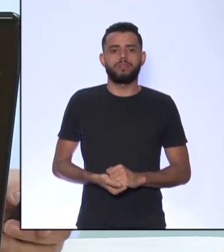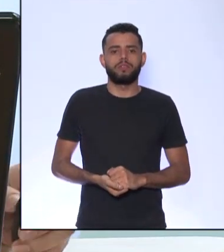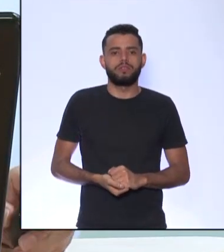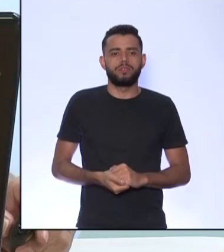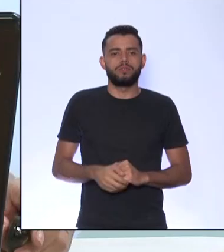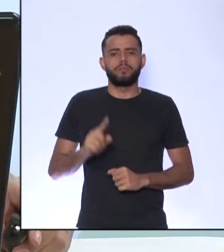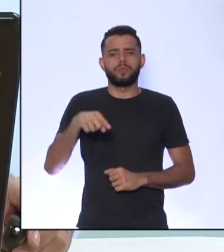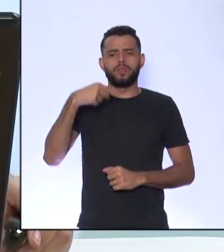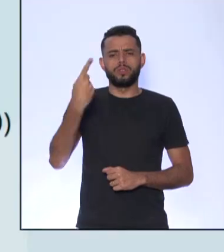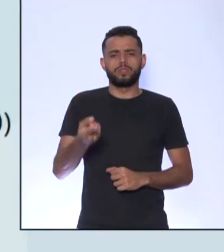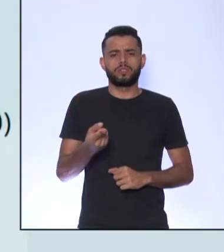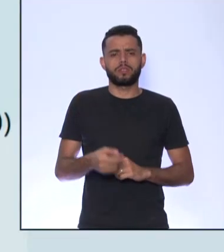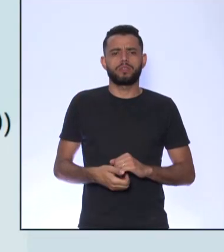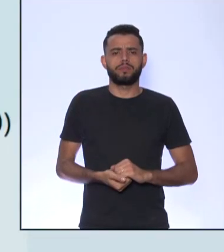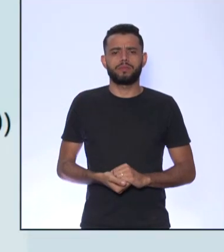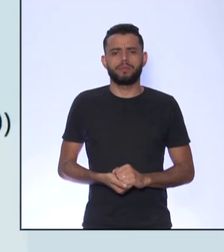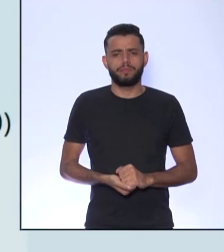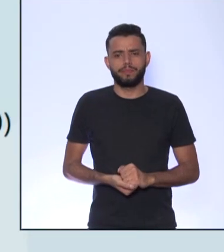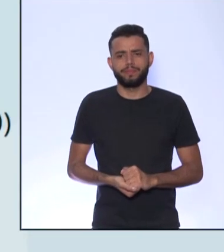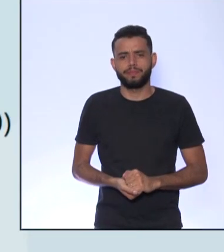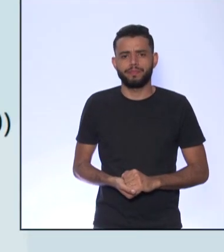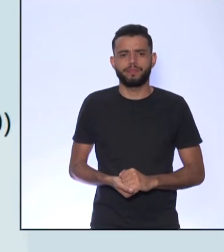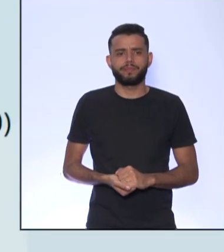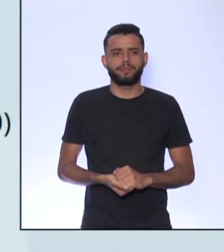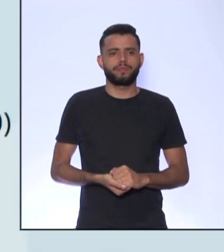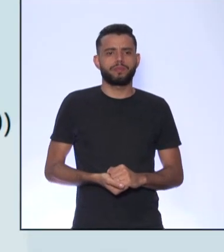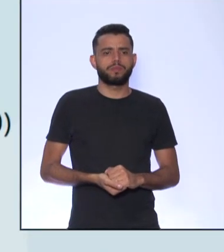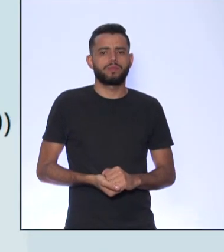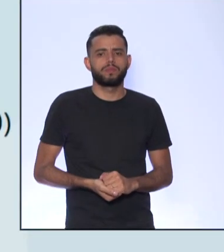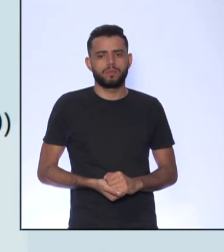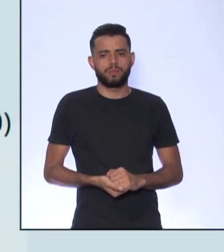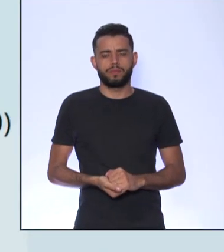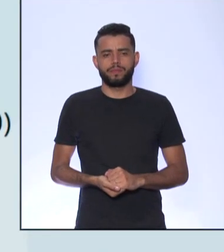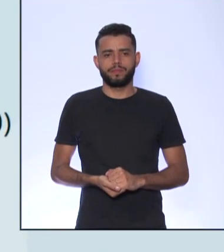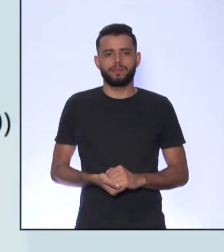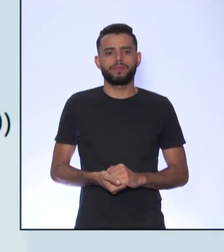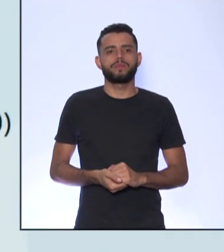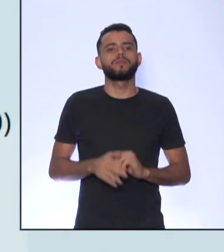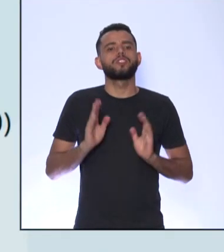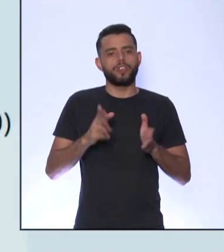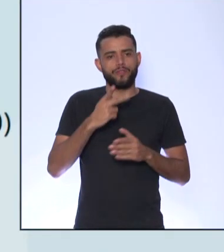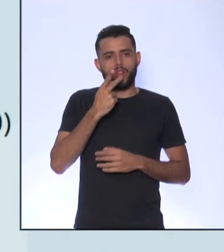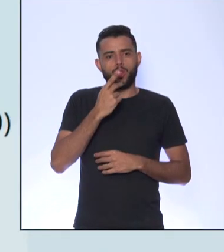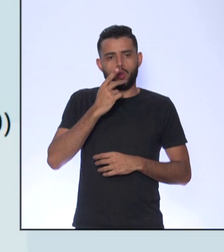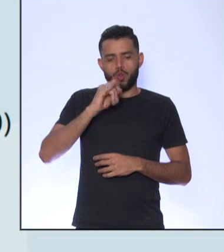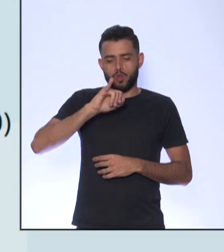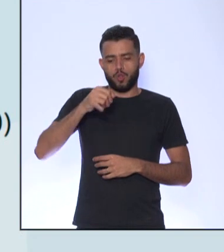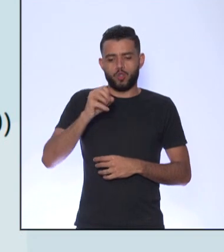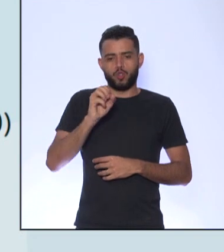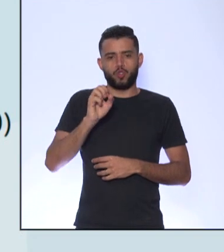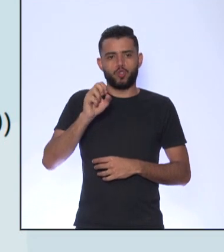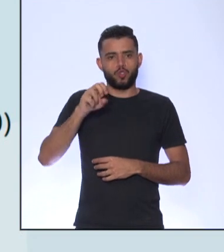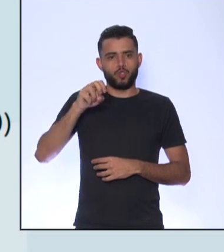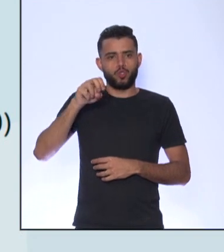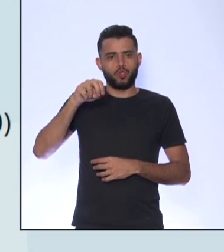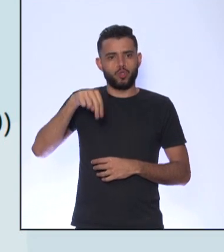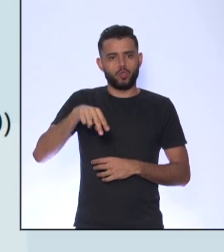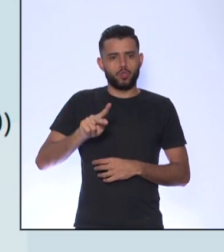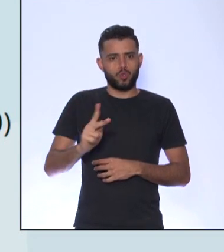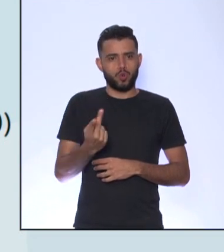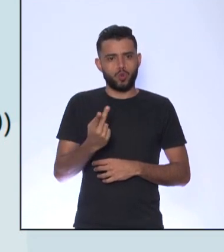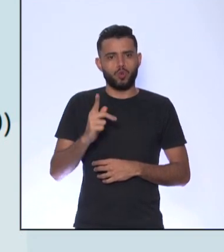próxima Aqui a gente Já falou um pouquinho Do John Locke Que ele tem o pensamento Do contrato social A teoria